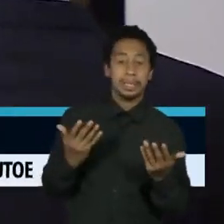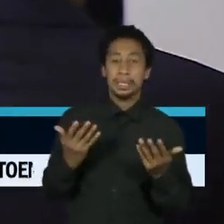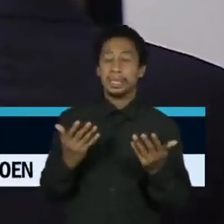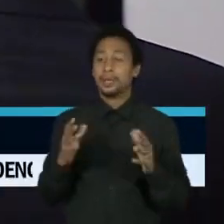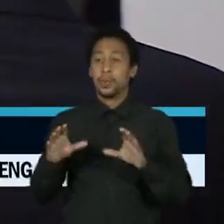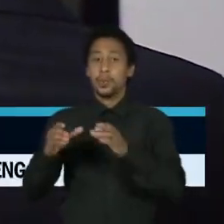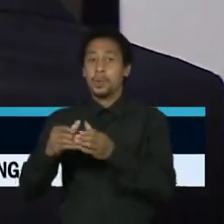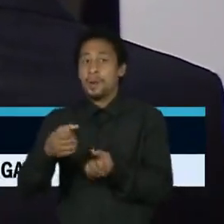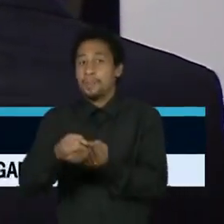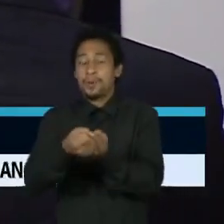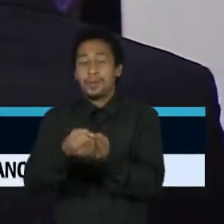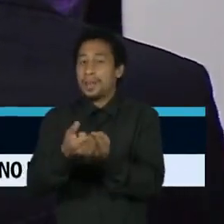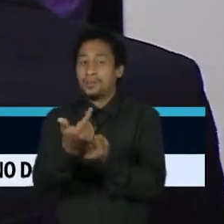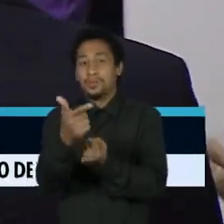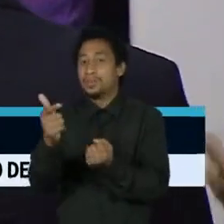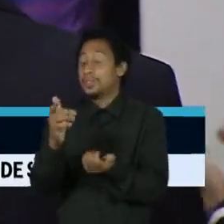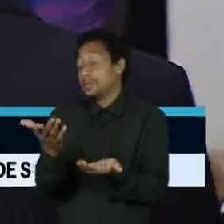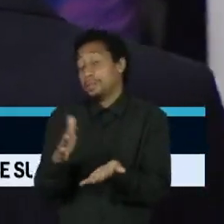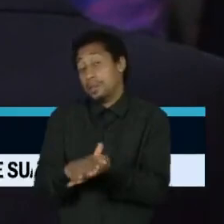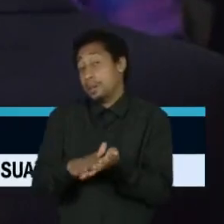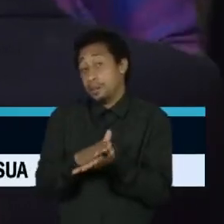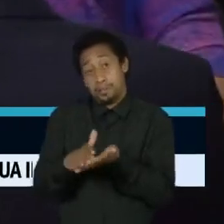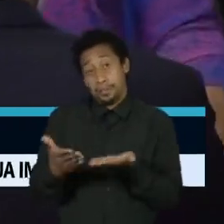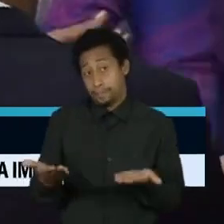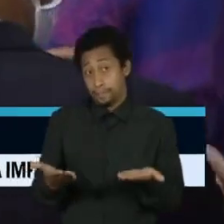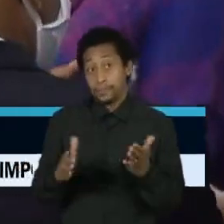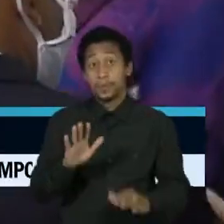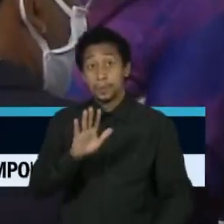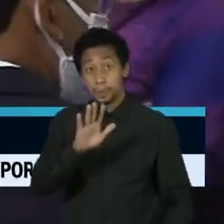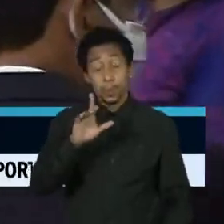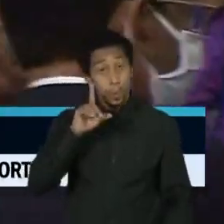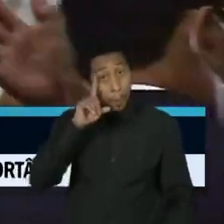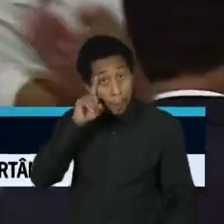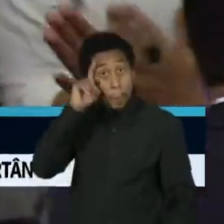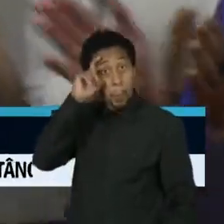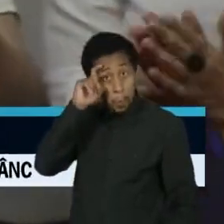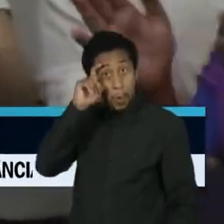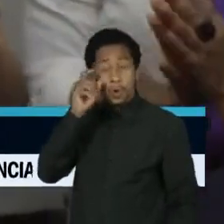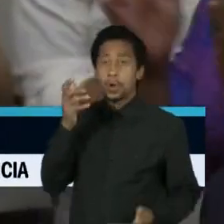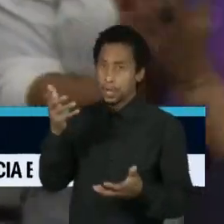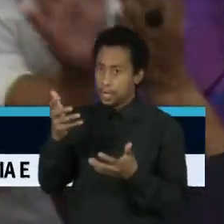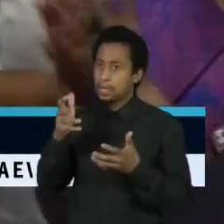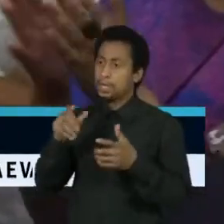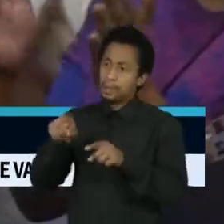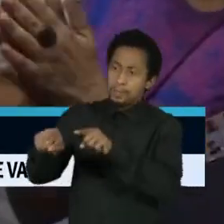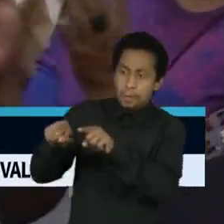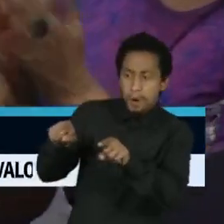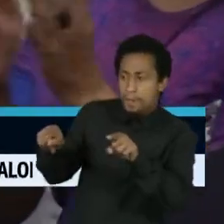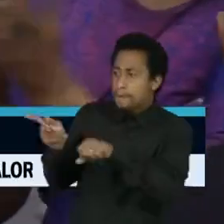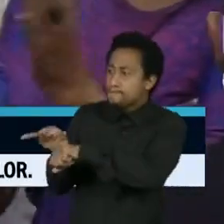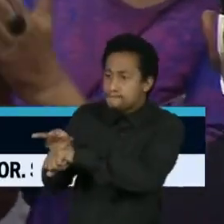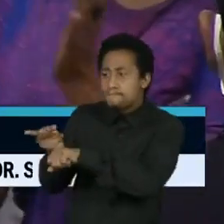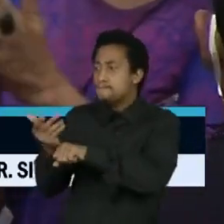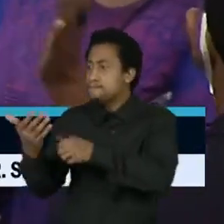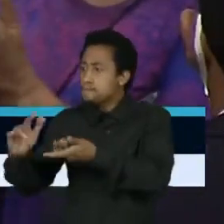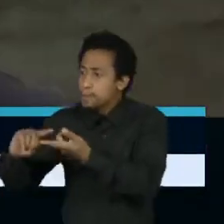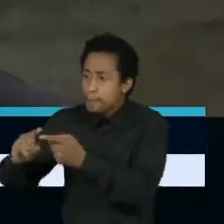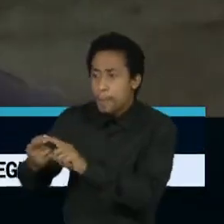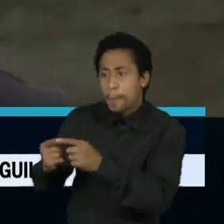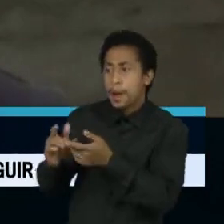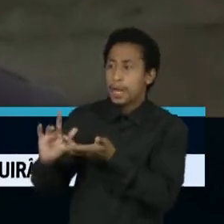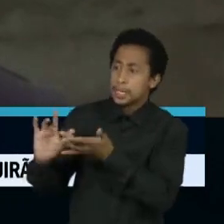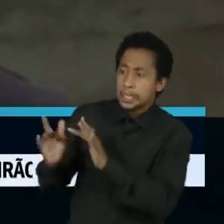apoiadores. Ainda mais um candidato como Moro, que estava querendo o apoio, buscando apoio do mercado.